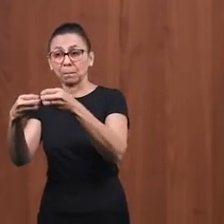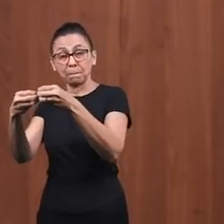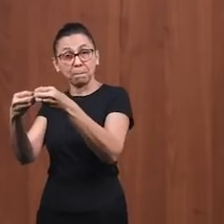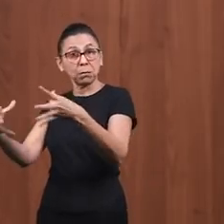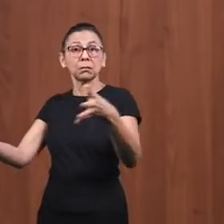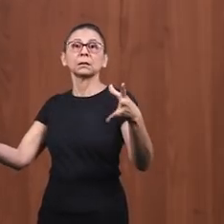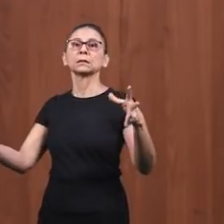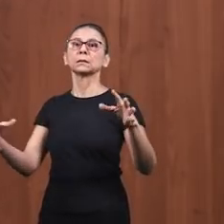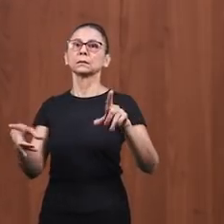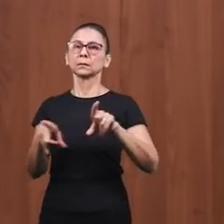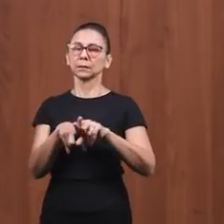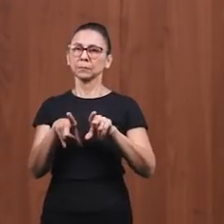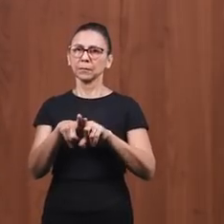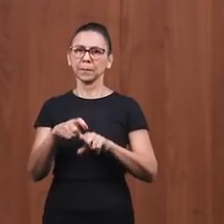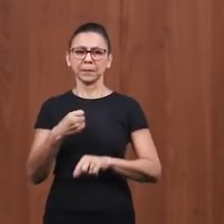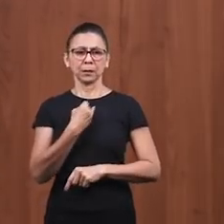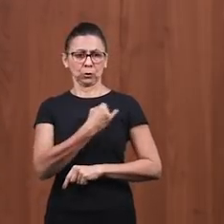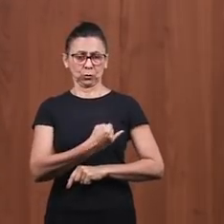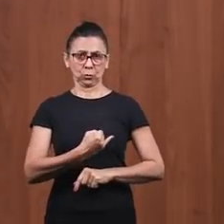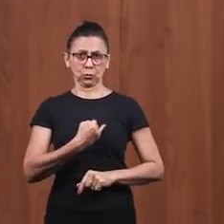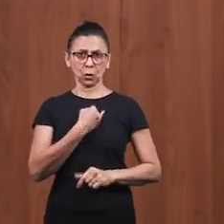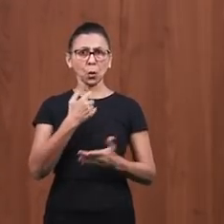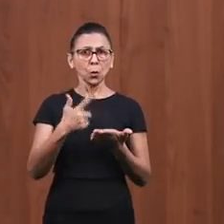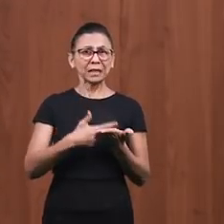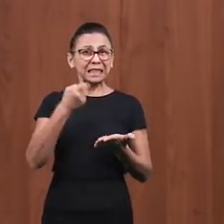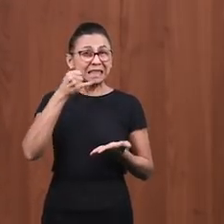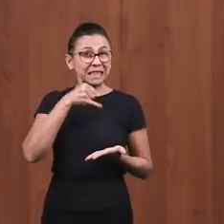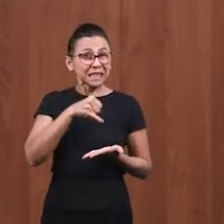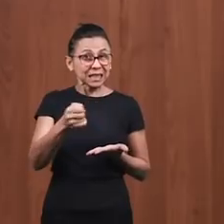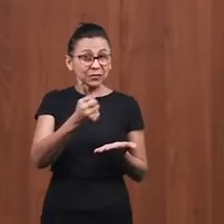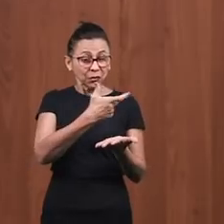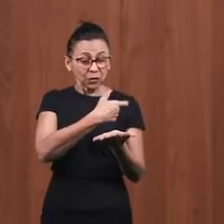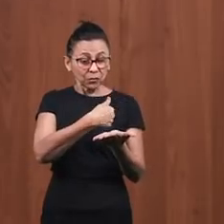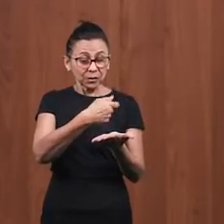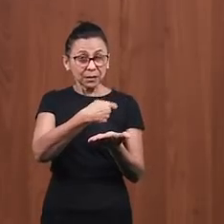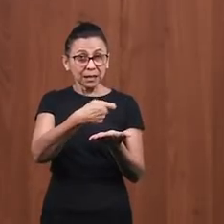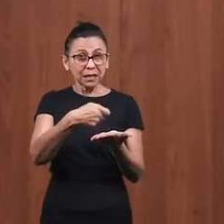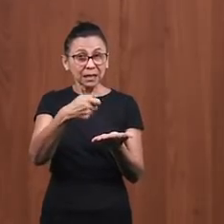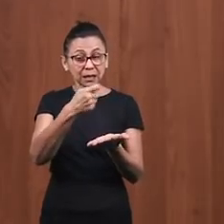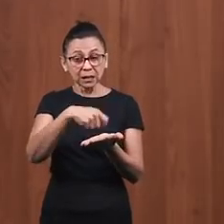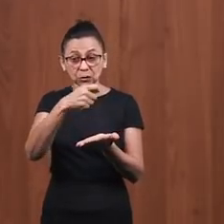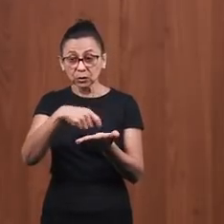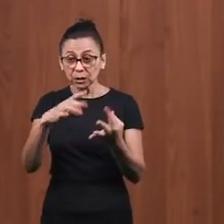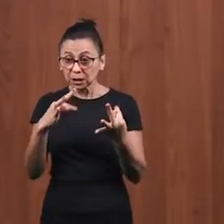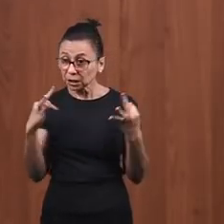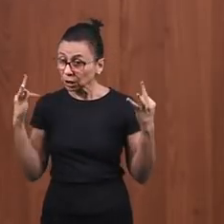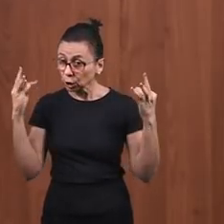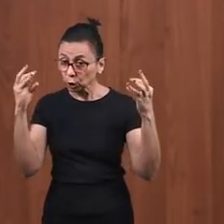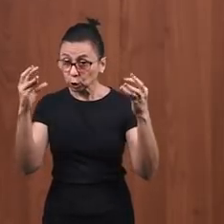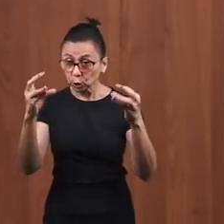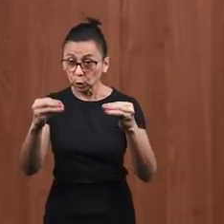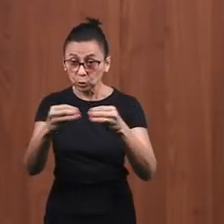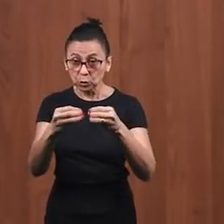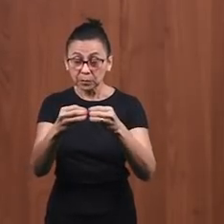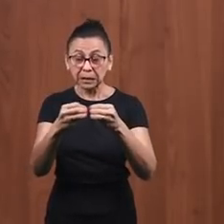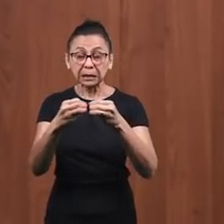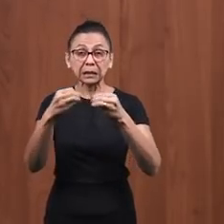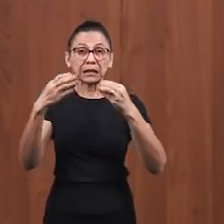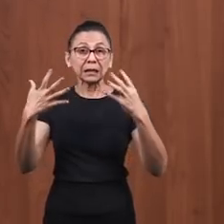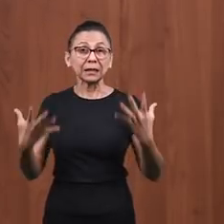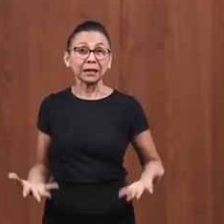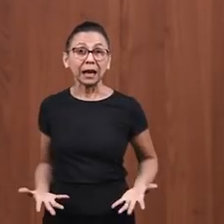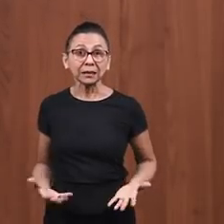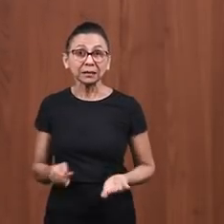João, o Evangelho de João diz que se todas fossem escritas, no mundo não caberia os livros que seriam